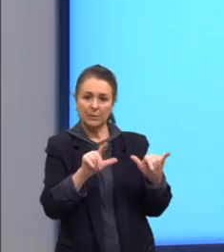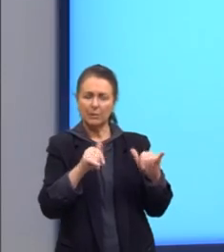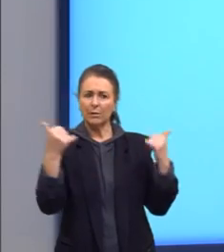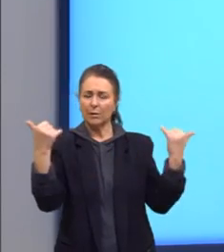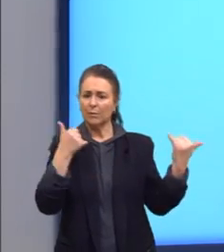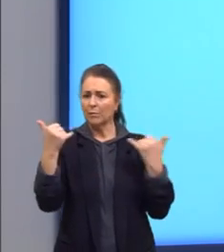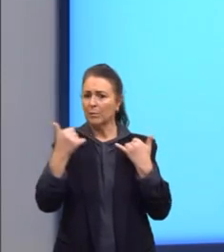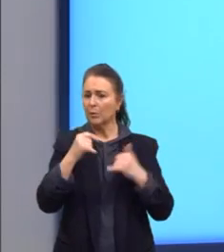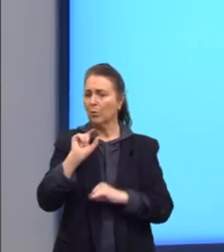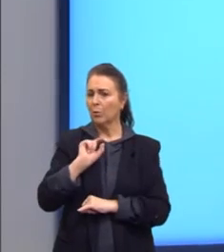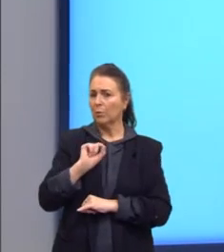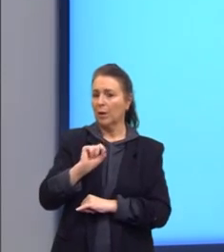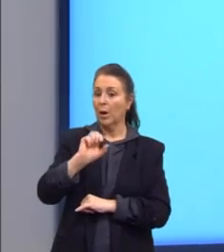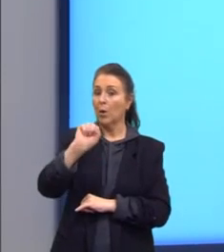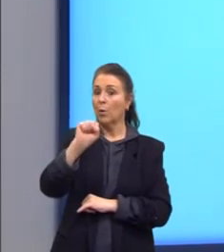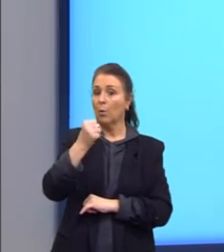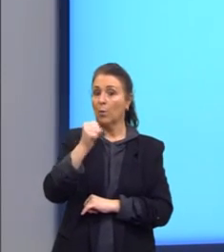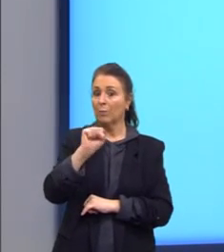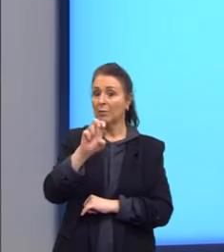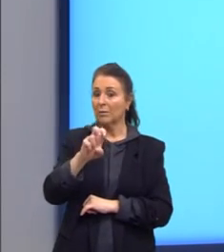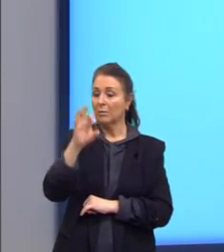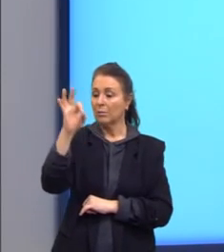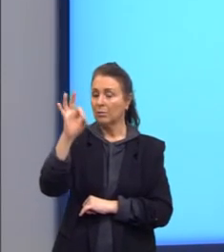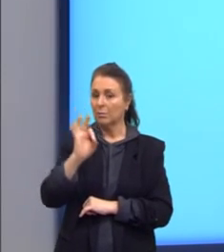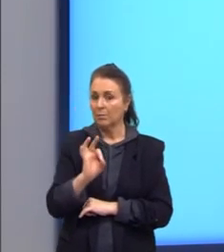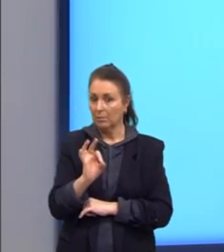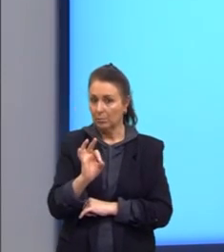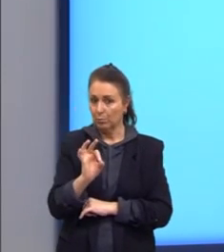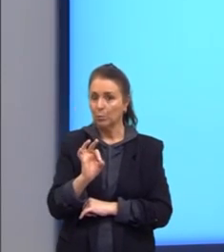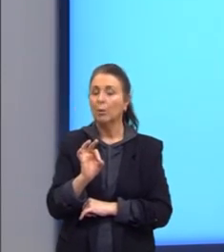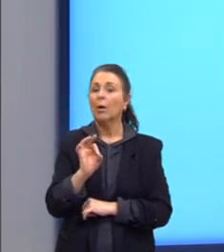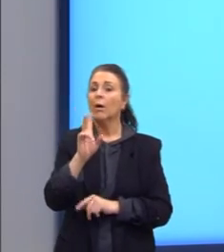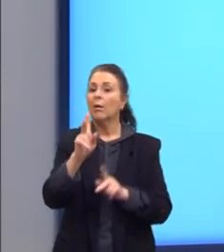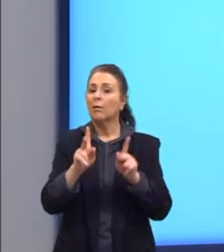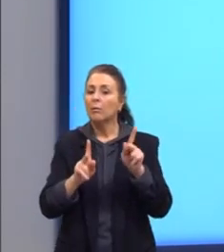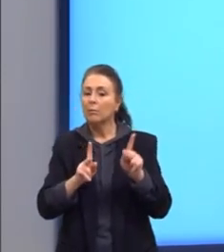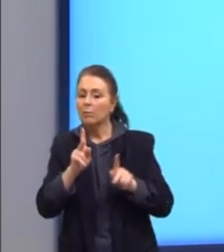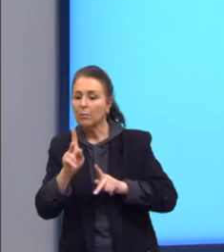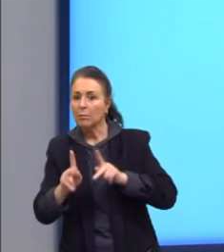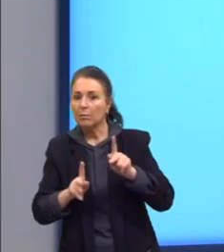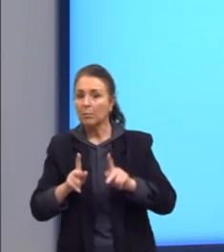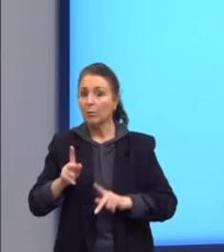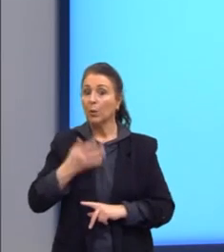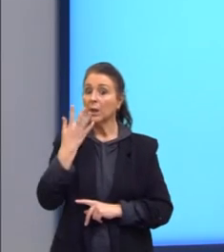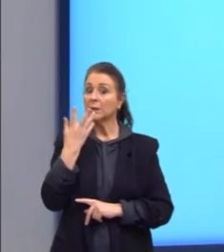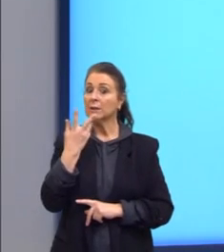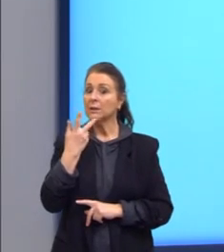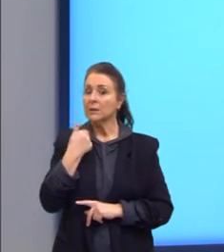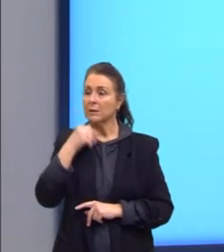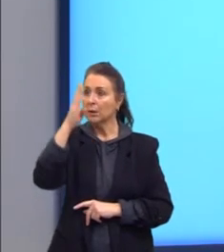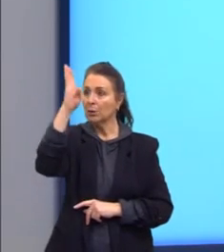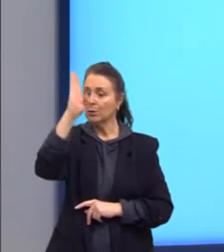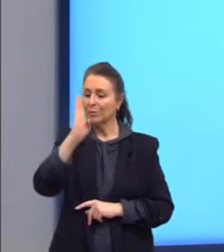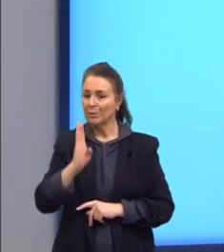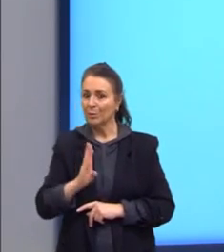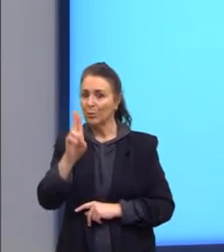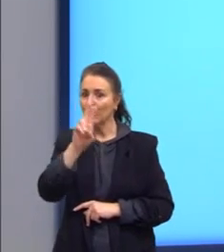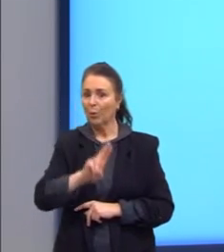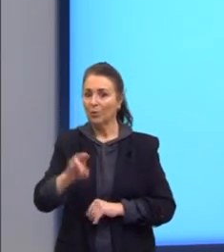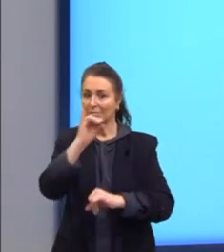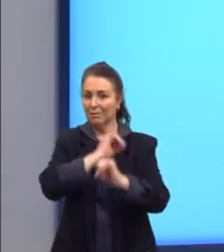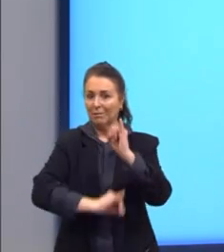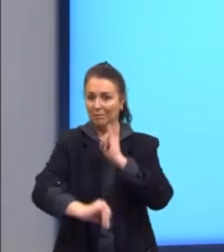de que 85% do público infantil brasileiro está usando a internet.